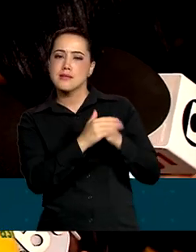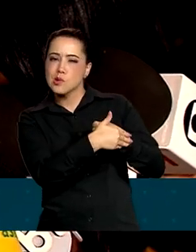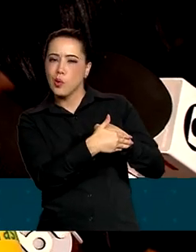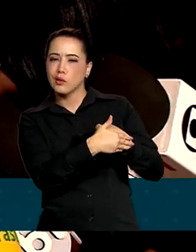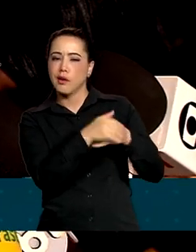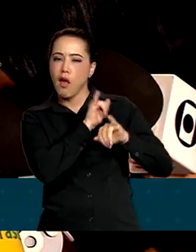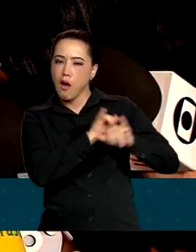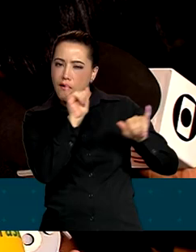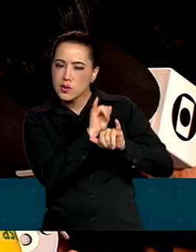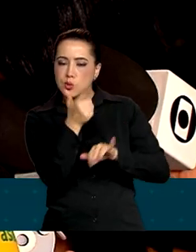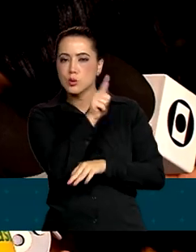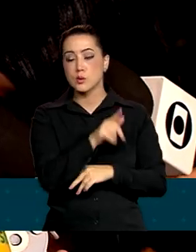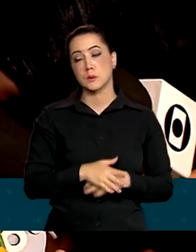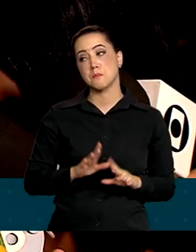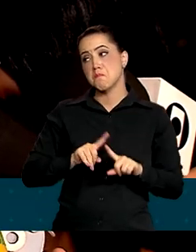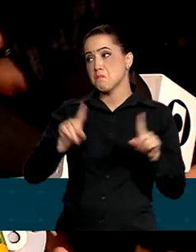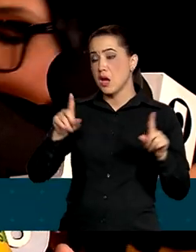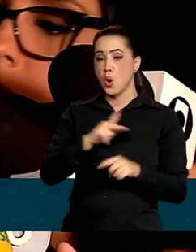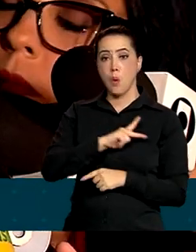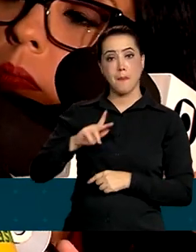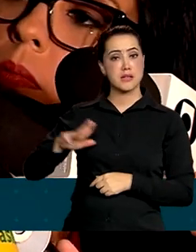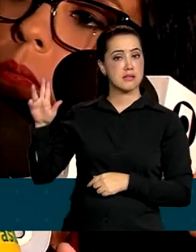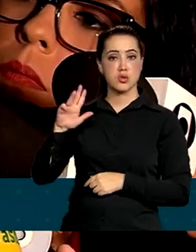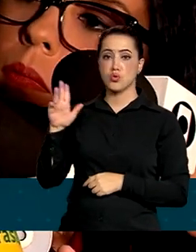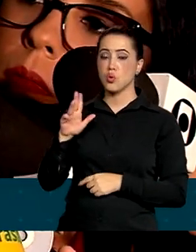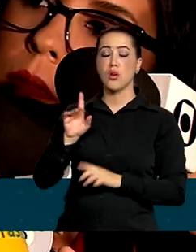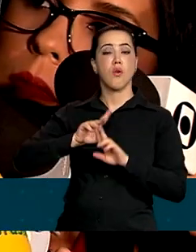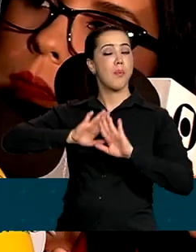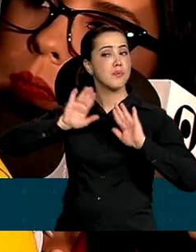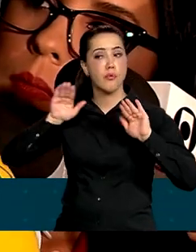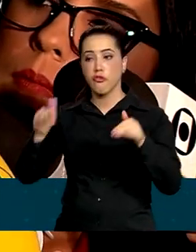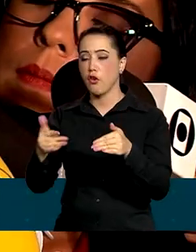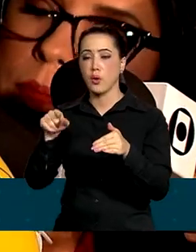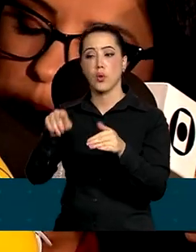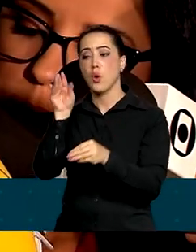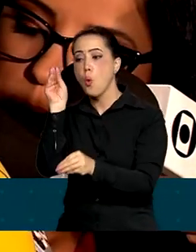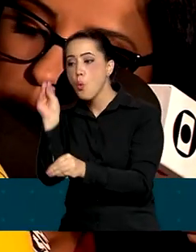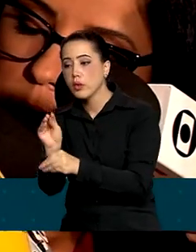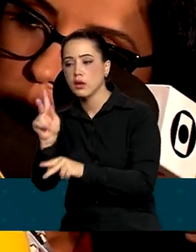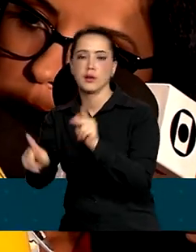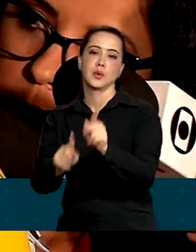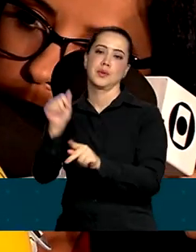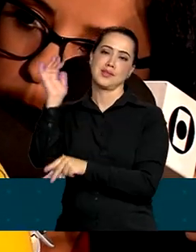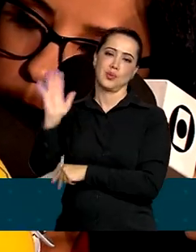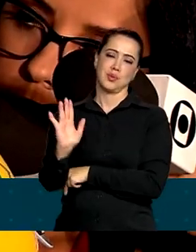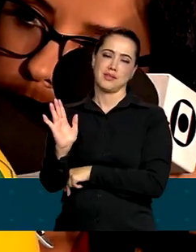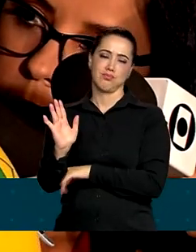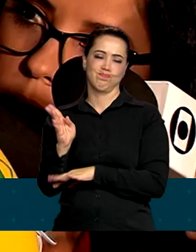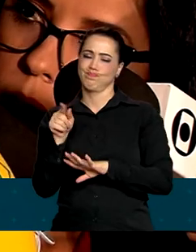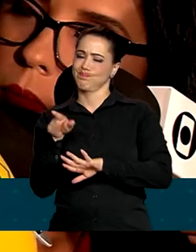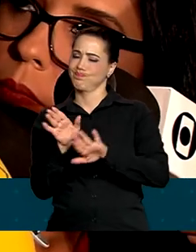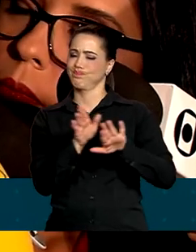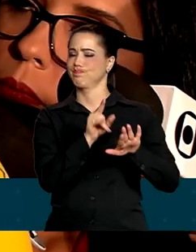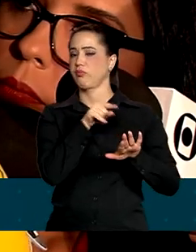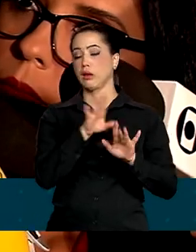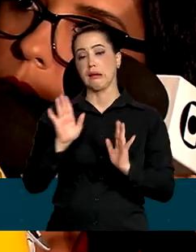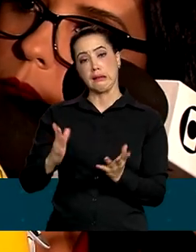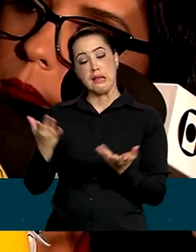se dedicando àquilo que se dedica desde o 1º de janeiro, que é cuidar do povo brasileiro. Essa semana, certamente,